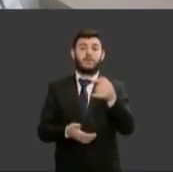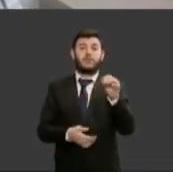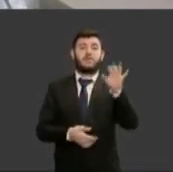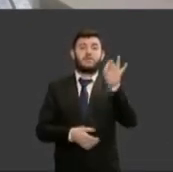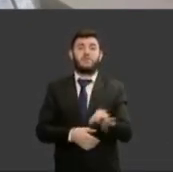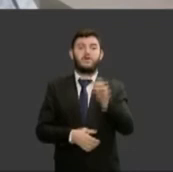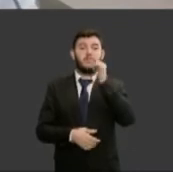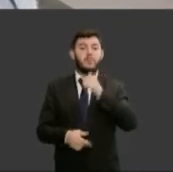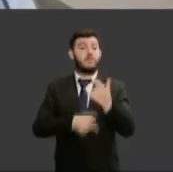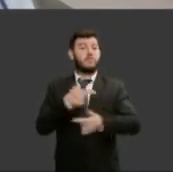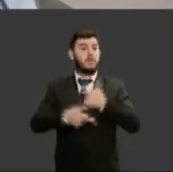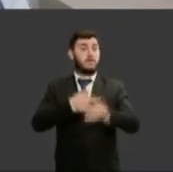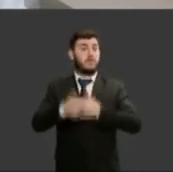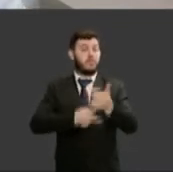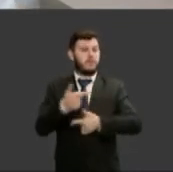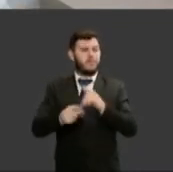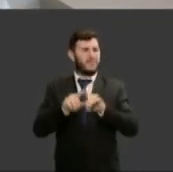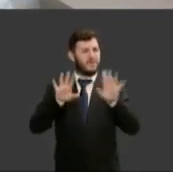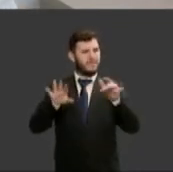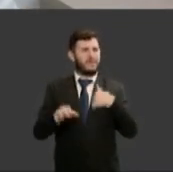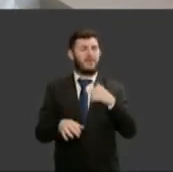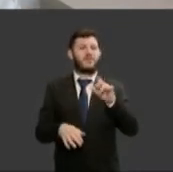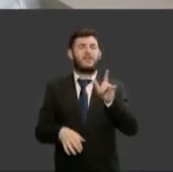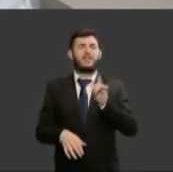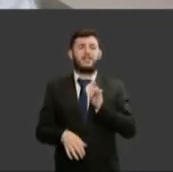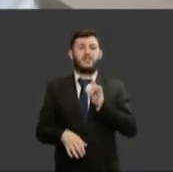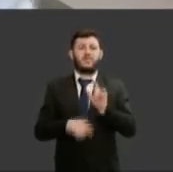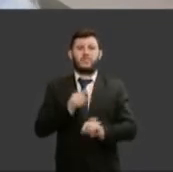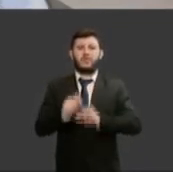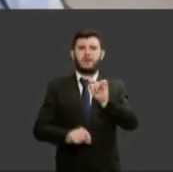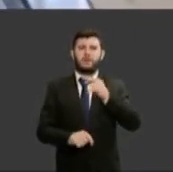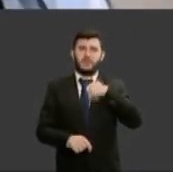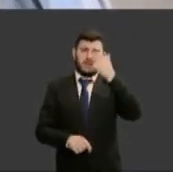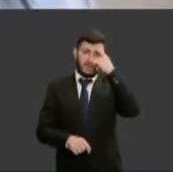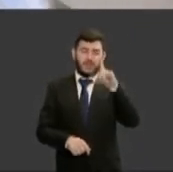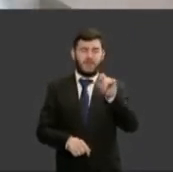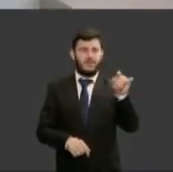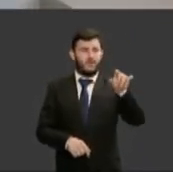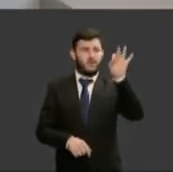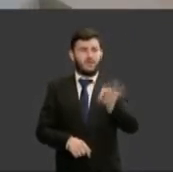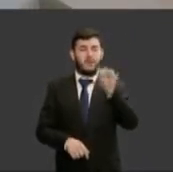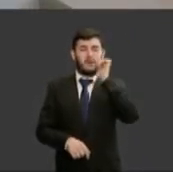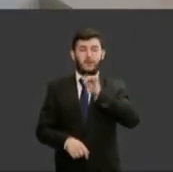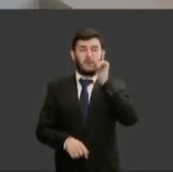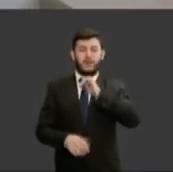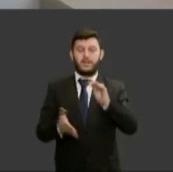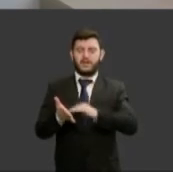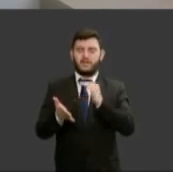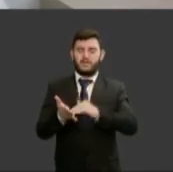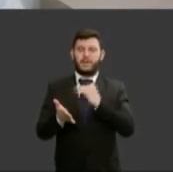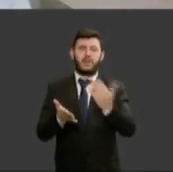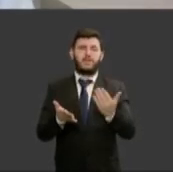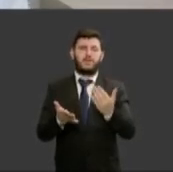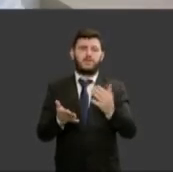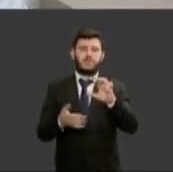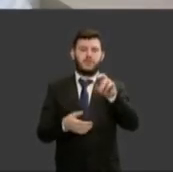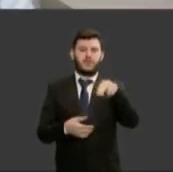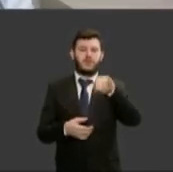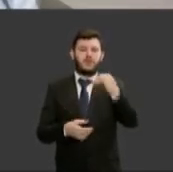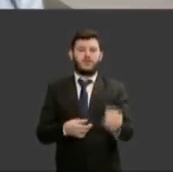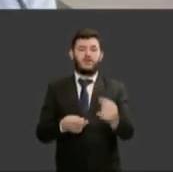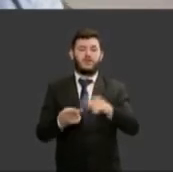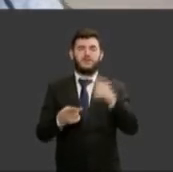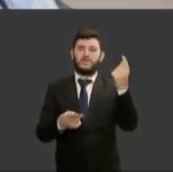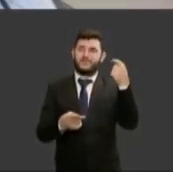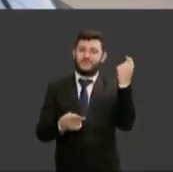composto de mulheres as chefias são mulheres nos dois locais nos meus dois gabinetes do Rio Grande do Sul e do CNJ eu quero